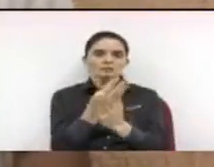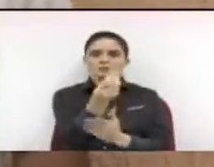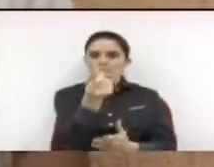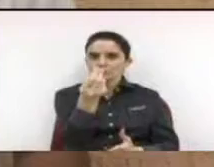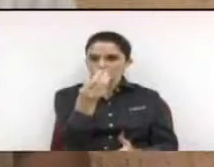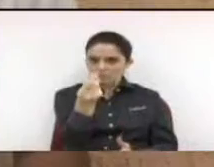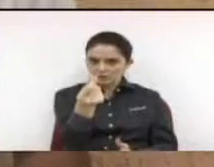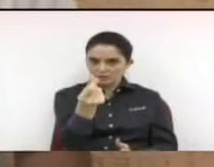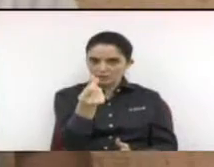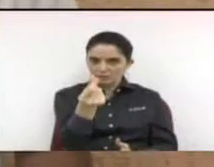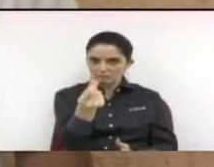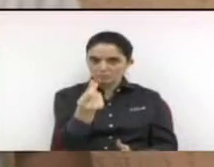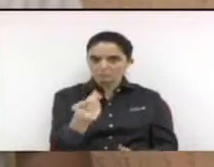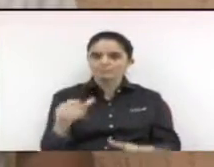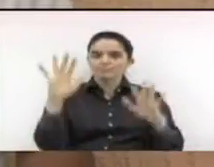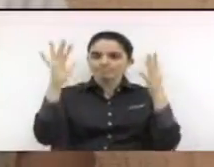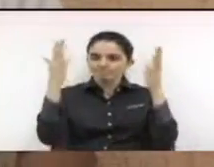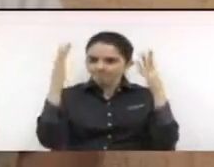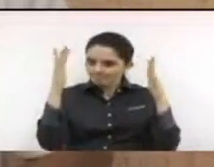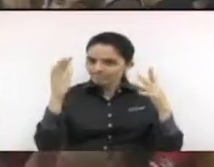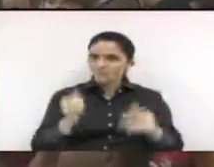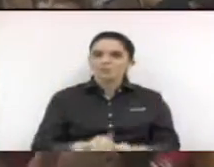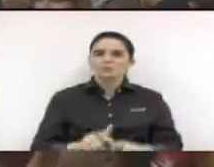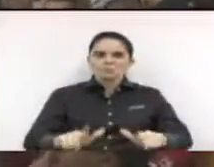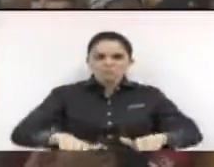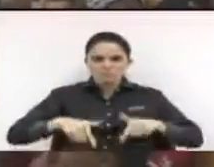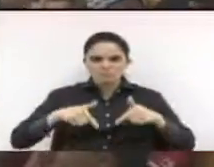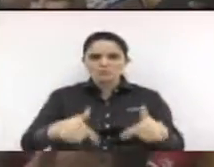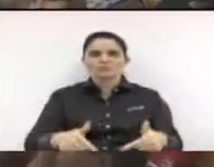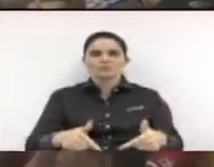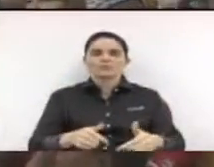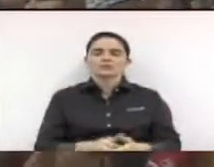todas essas escolas. Parabéns pela luta e continuem lutando com a gente.